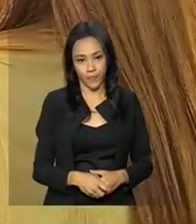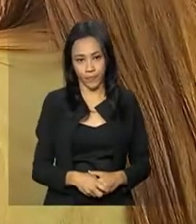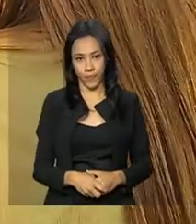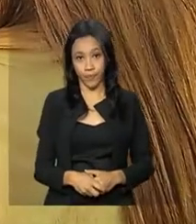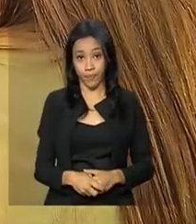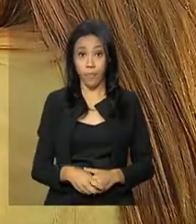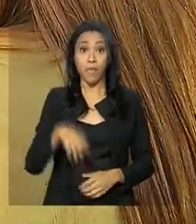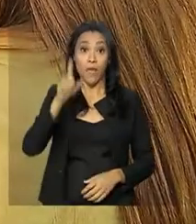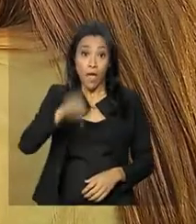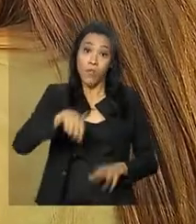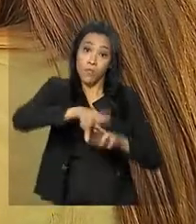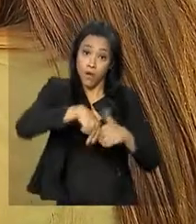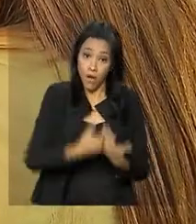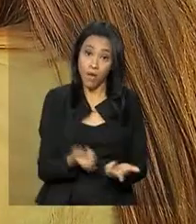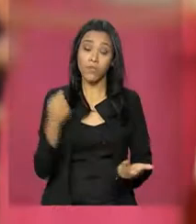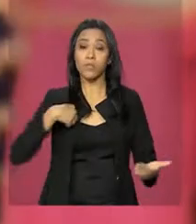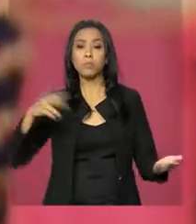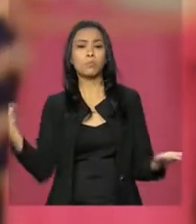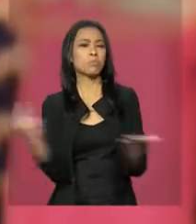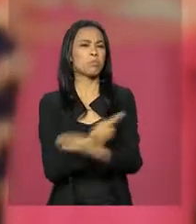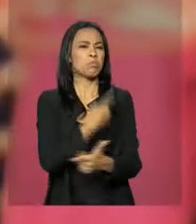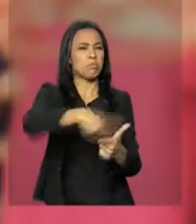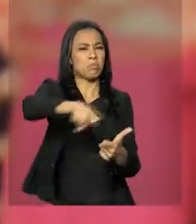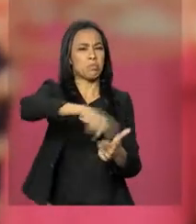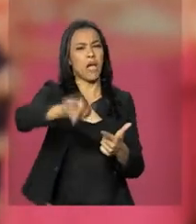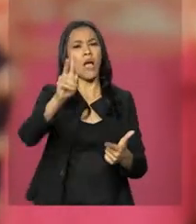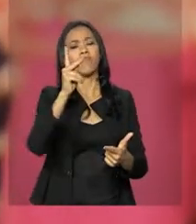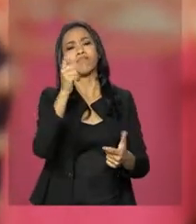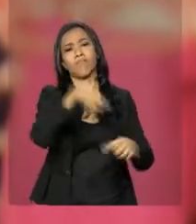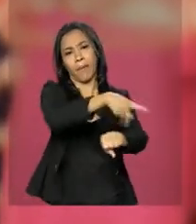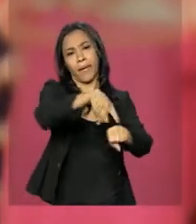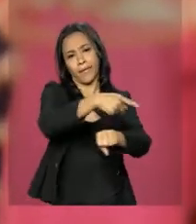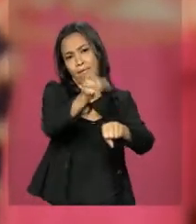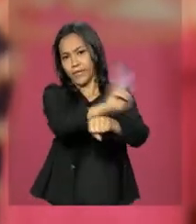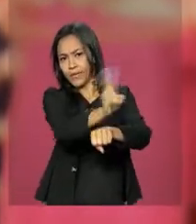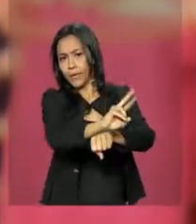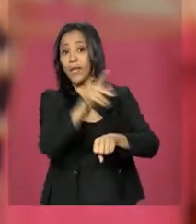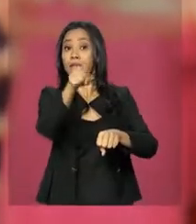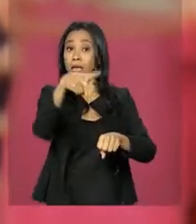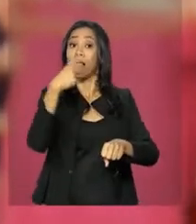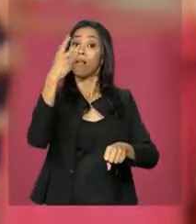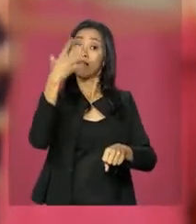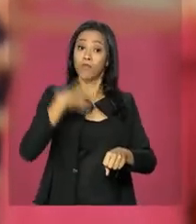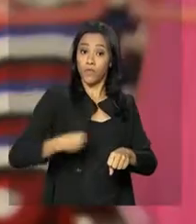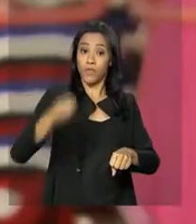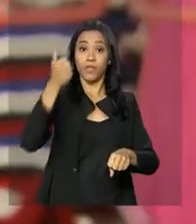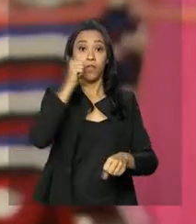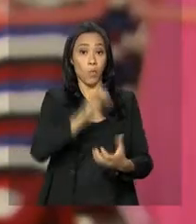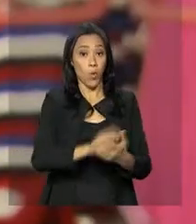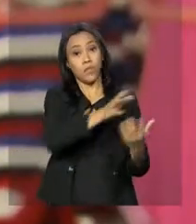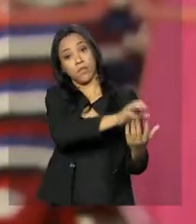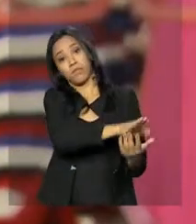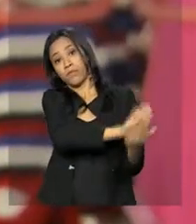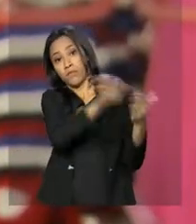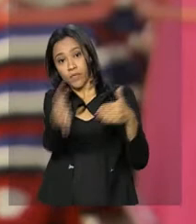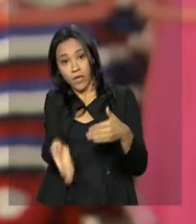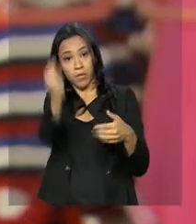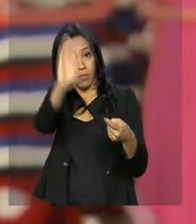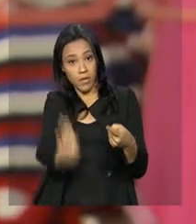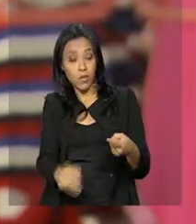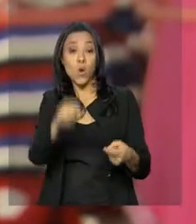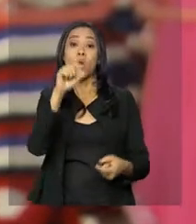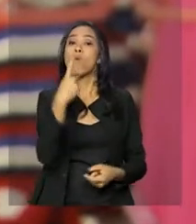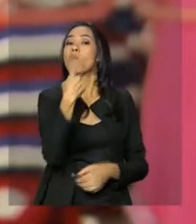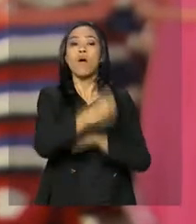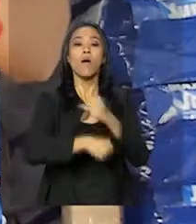Foi por causa da crise na Venezuela que Rolando veio com a mulher e filhos viver no Brasil. Depois de passar um ano e quatro